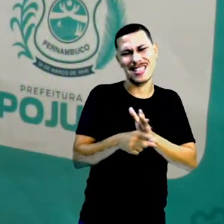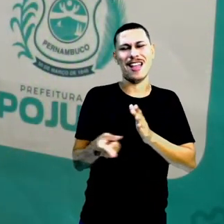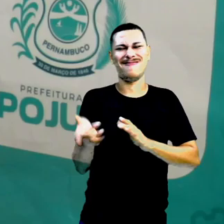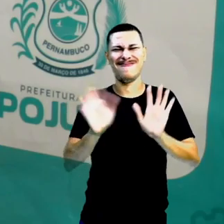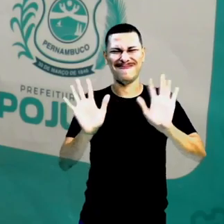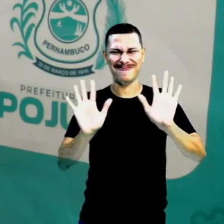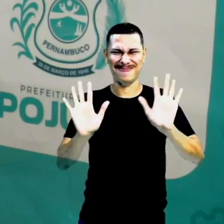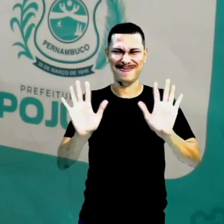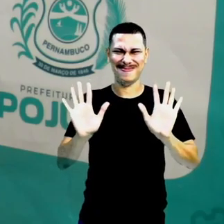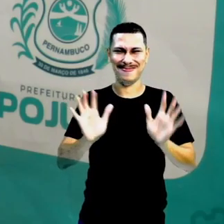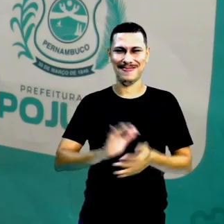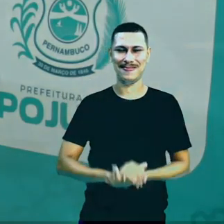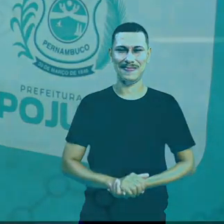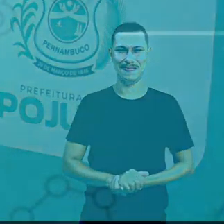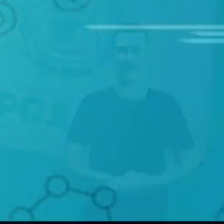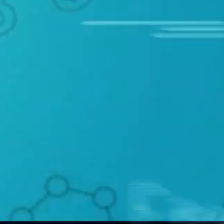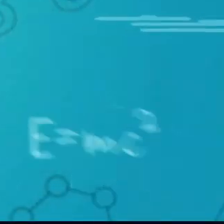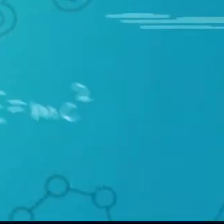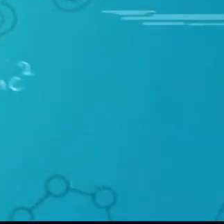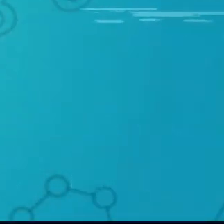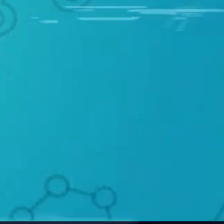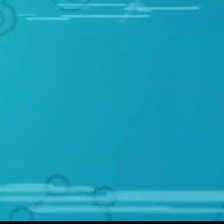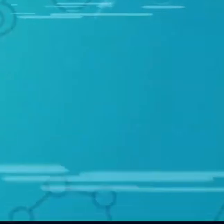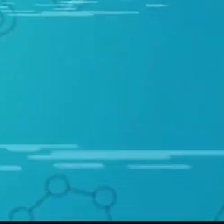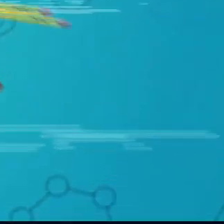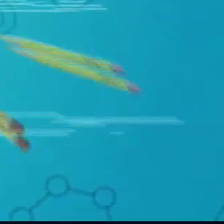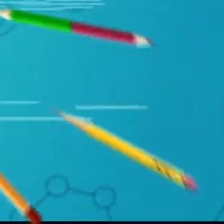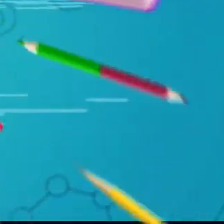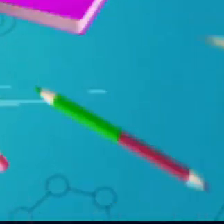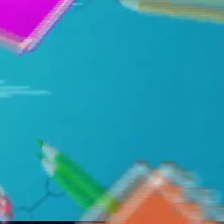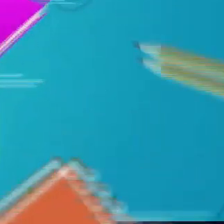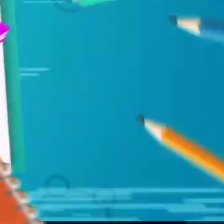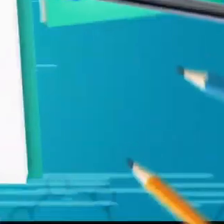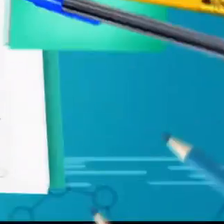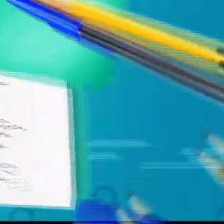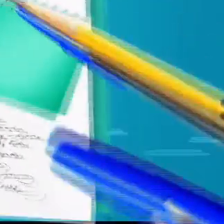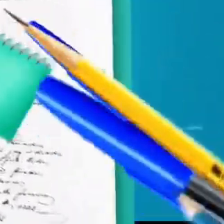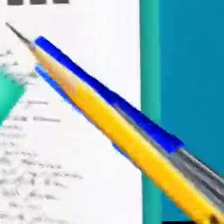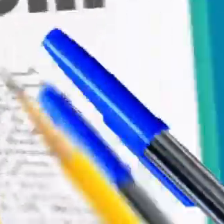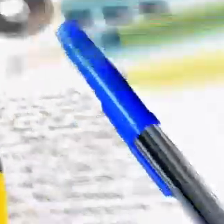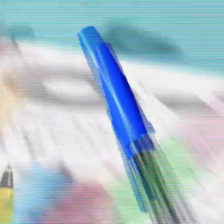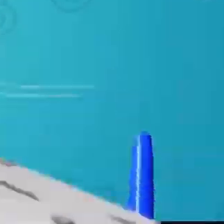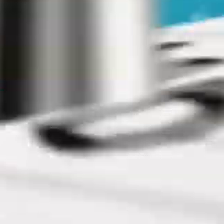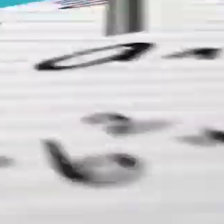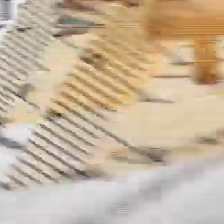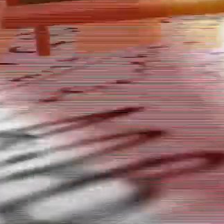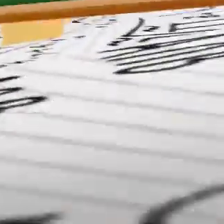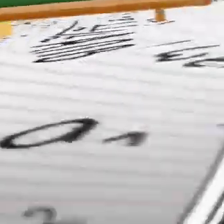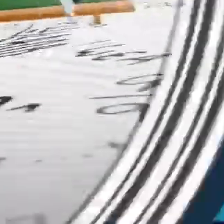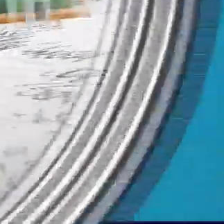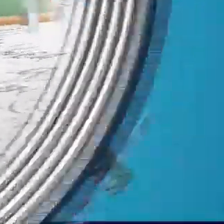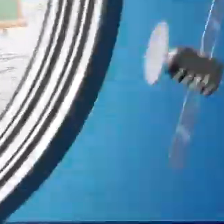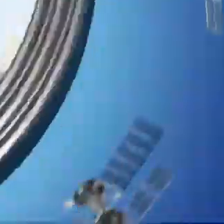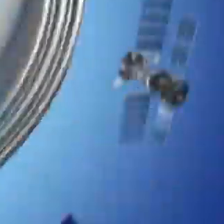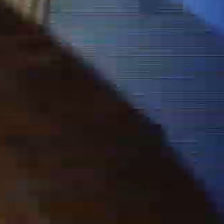a próxima aula. E até